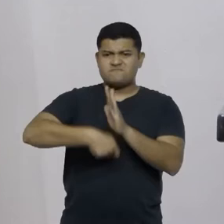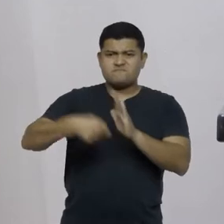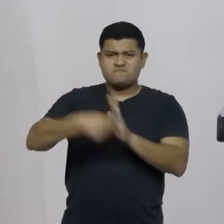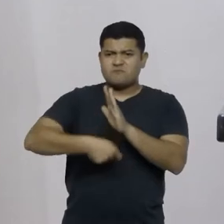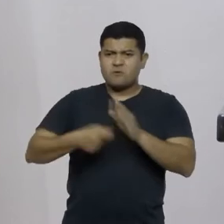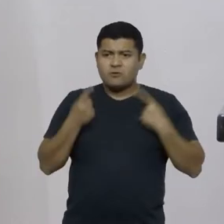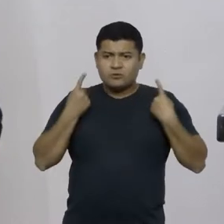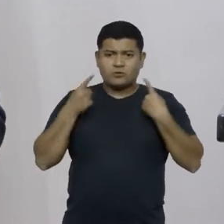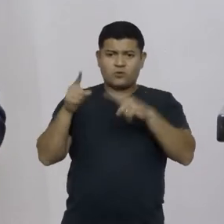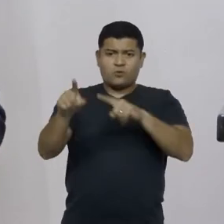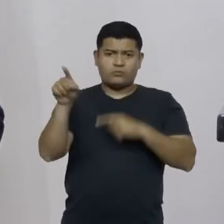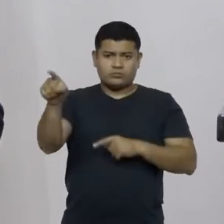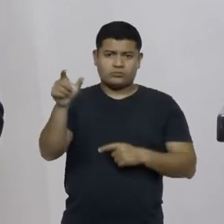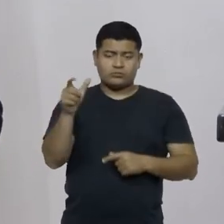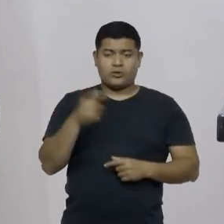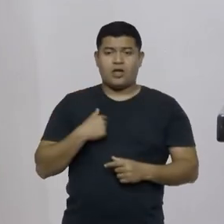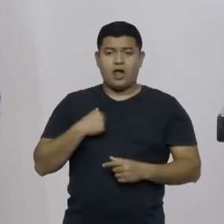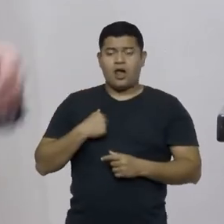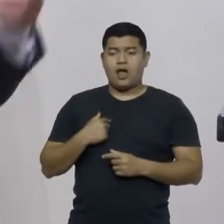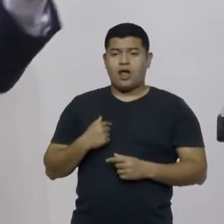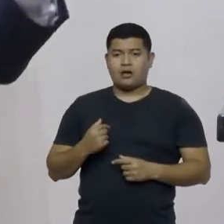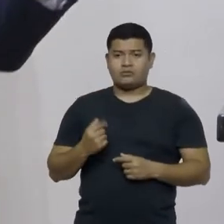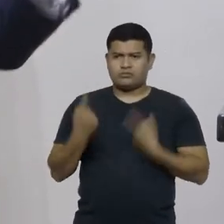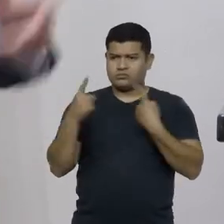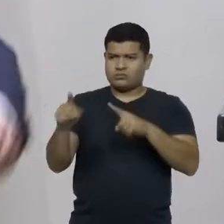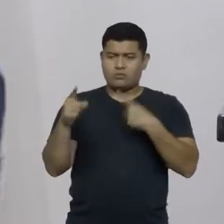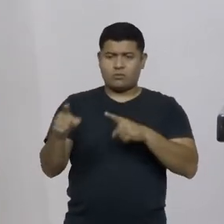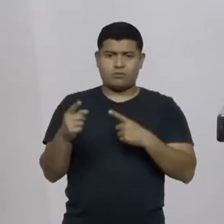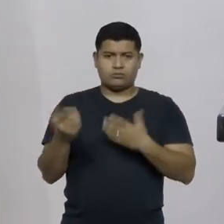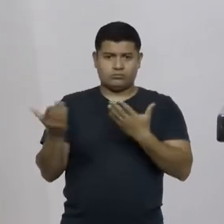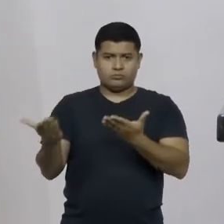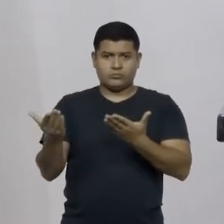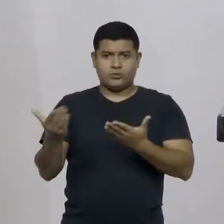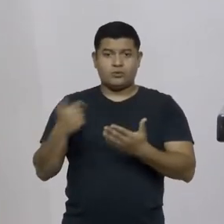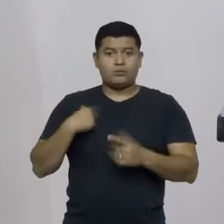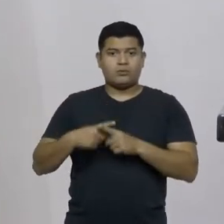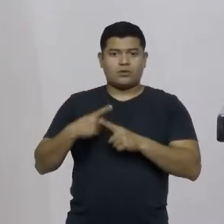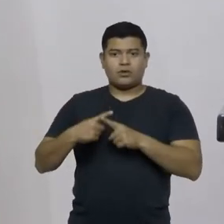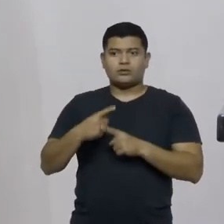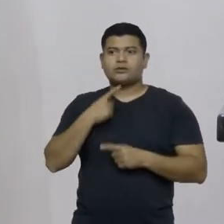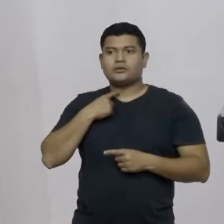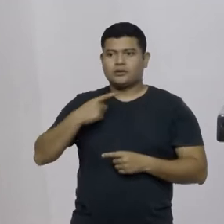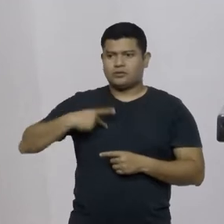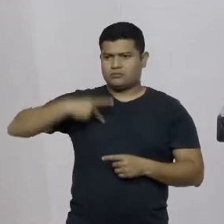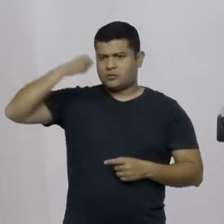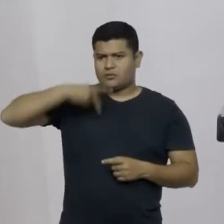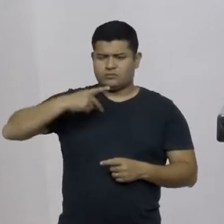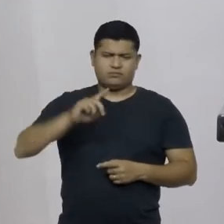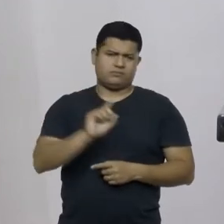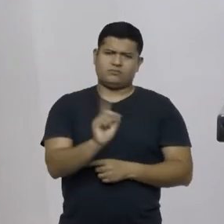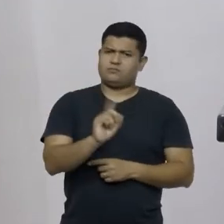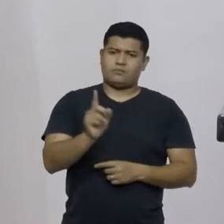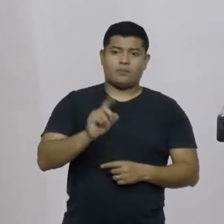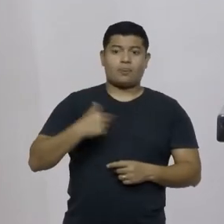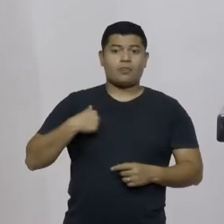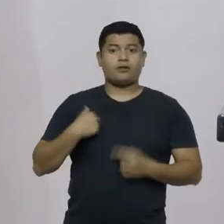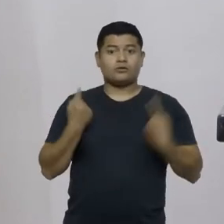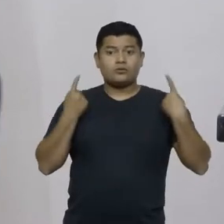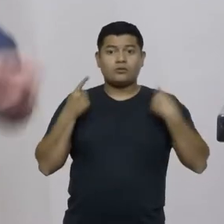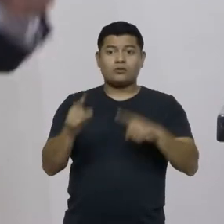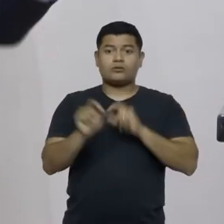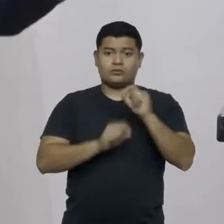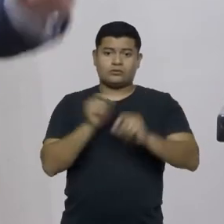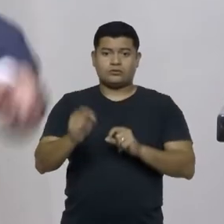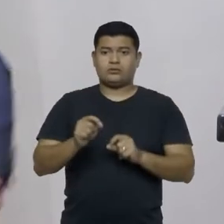Eu não tenho nada pessoalmente contra esse governo ou governador mas eu tenho tudo pessoalmente contra politicagem